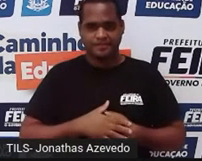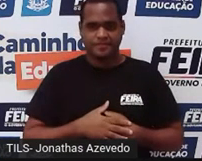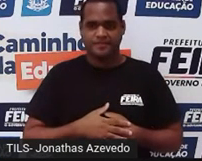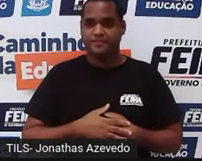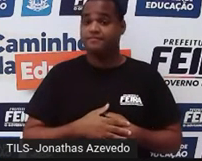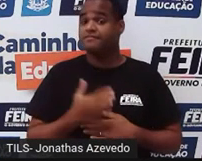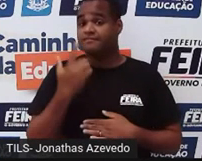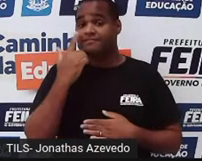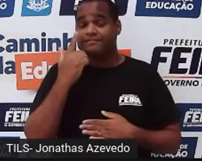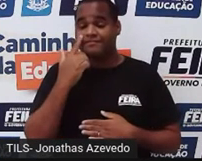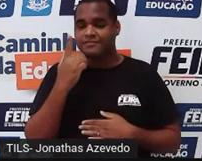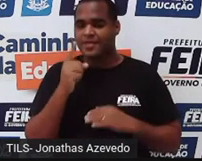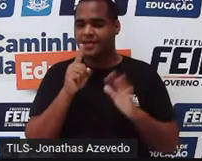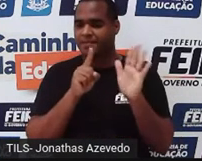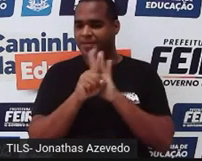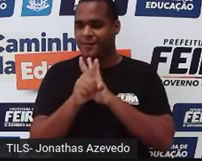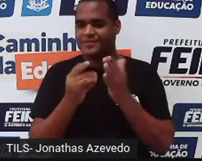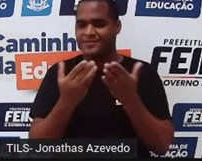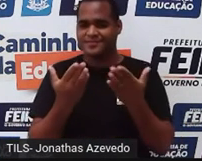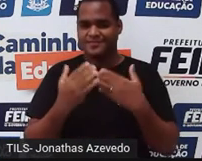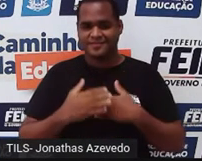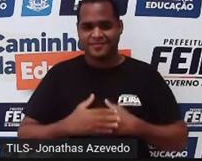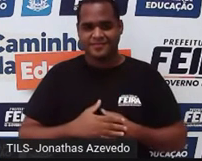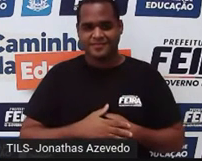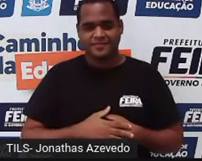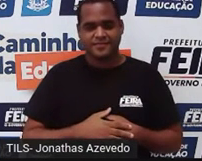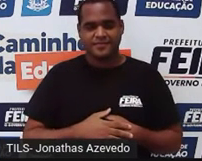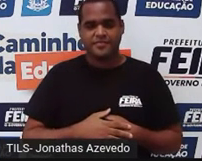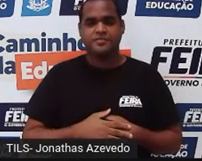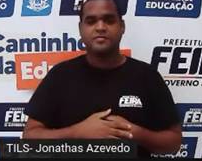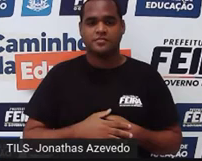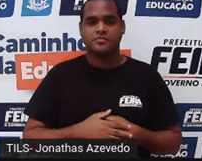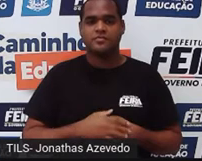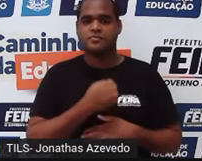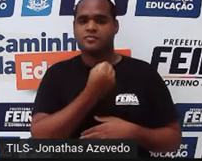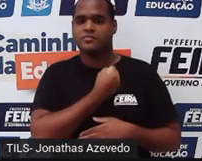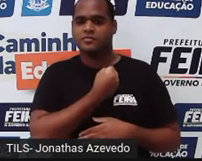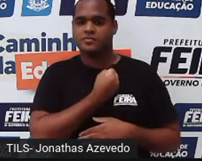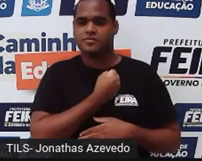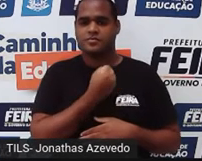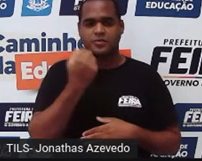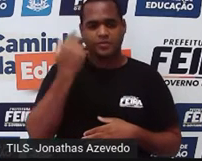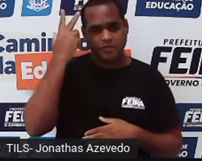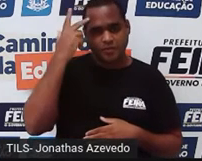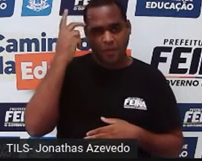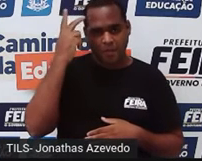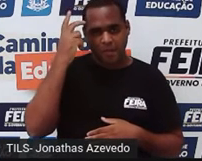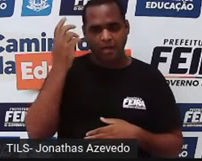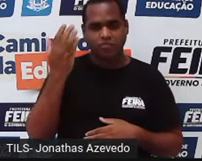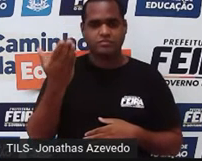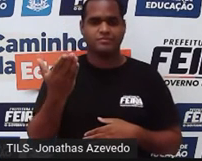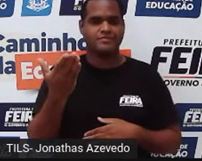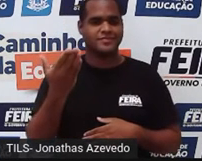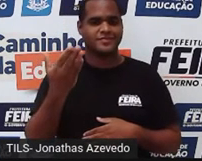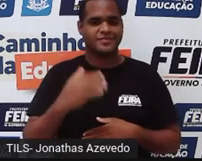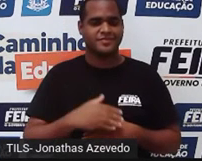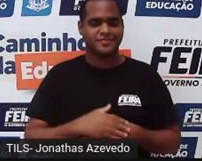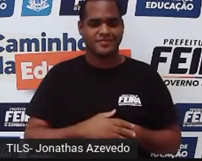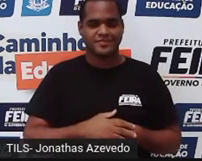nessa pergunta aqui. Qual dos números é natural? Te dou três opções.